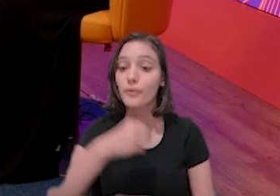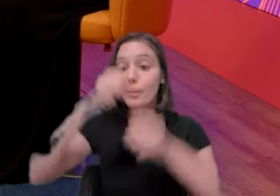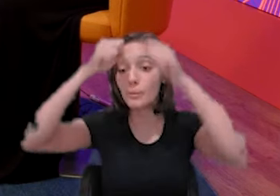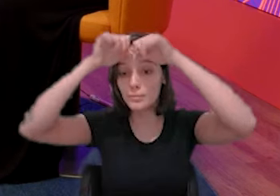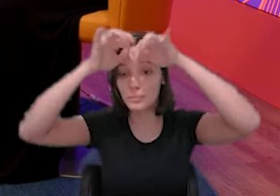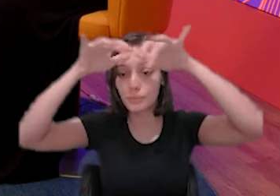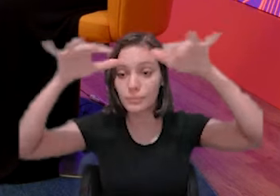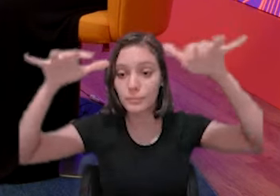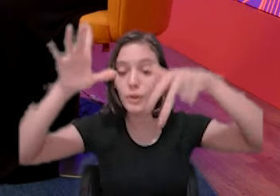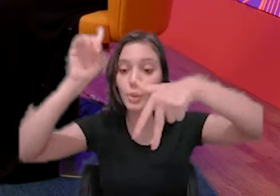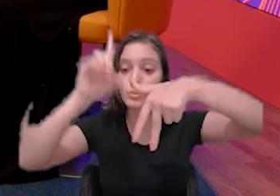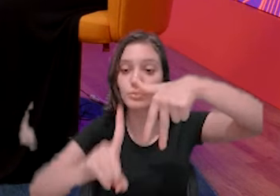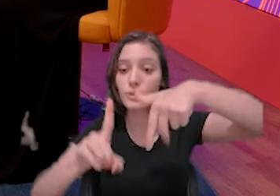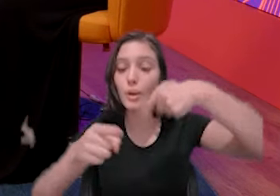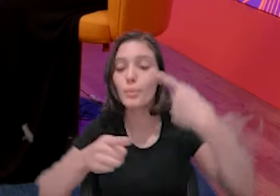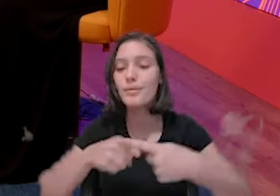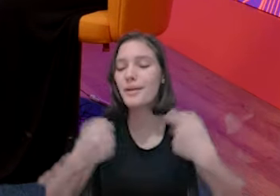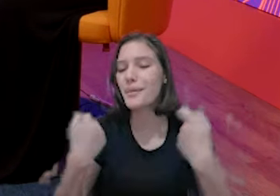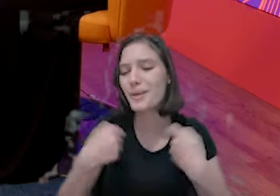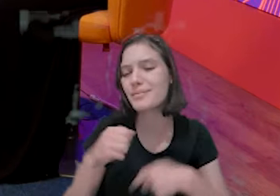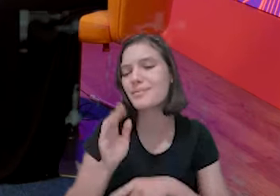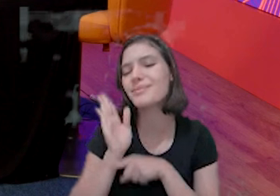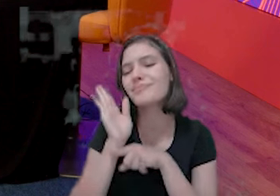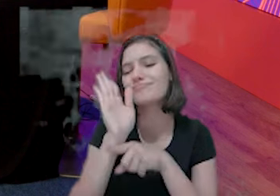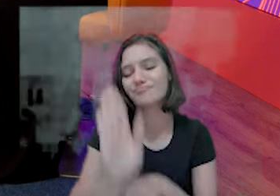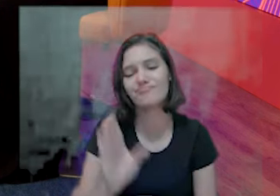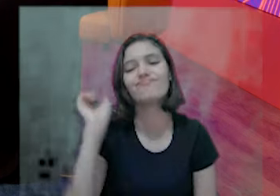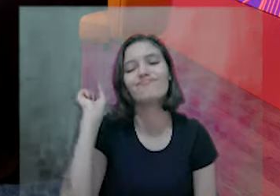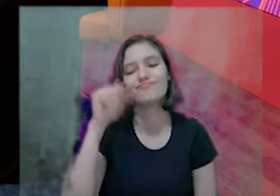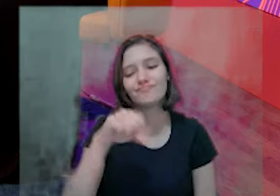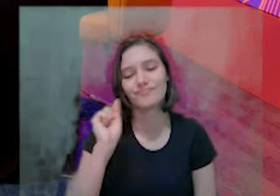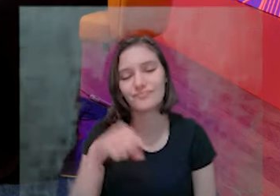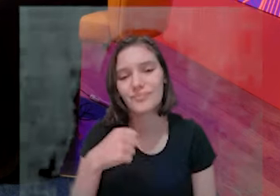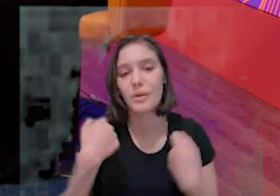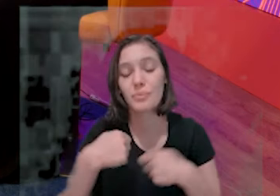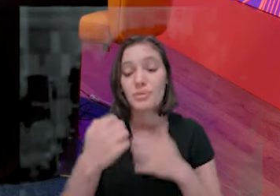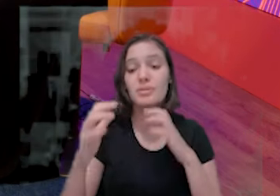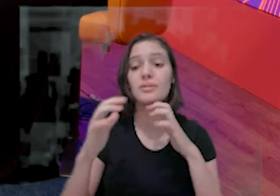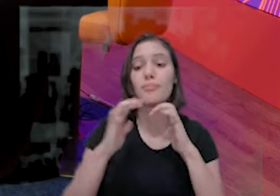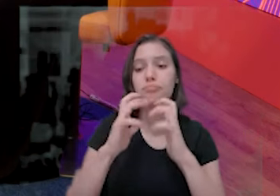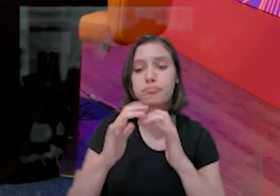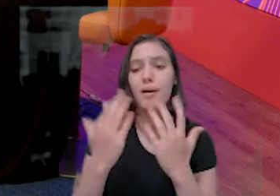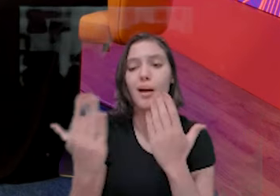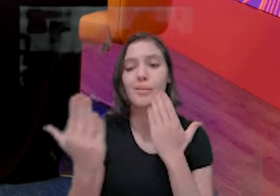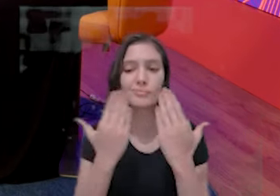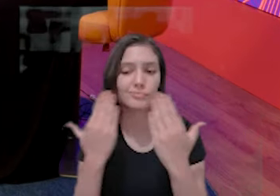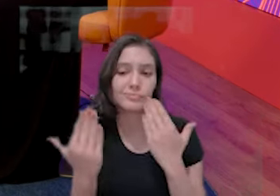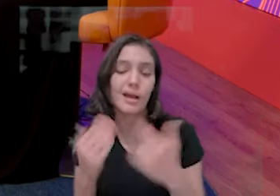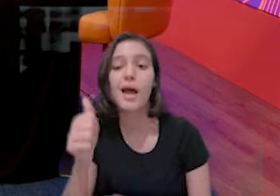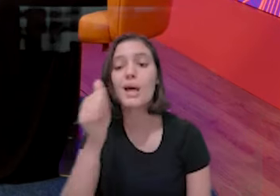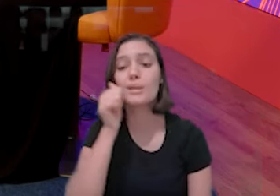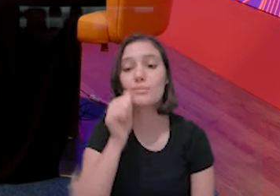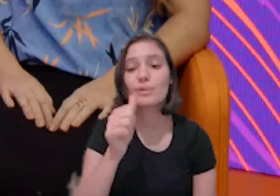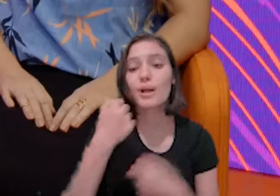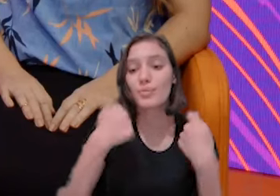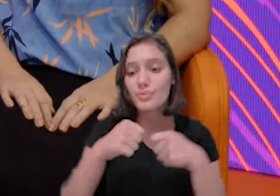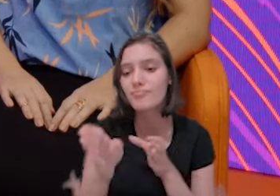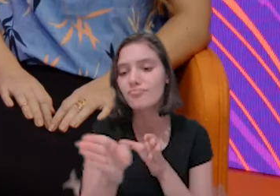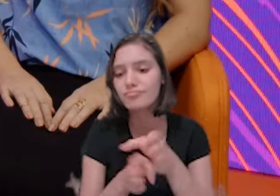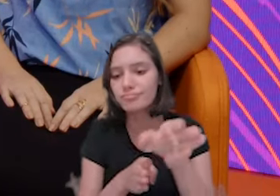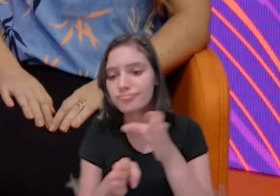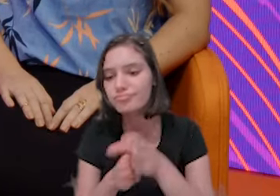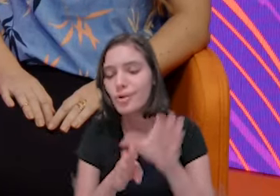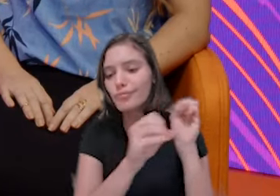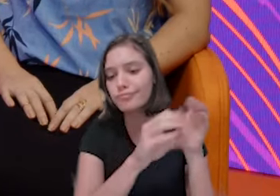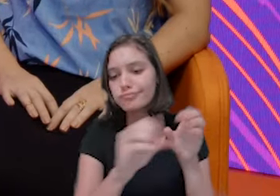psicológico, né? Essa mulher precisa ter essa orientação, né? Isso mesmo, precisa. E lá fazem isso, tem